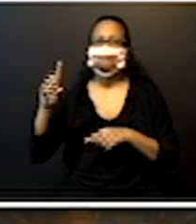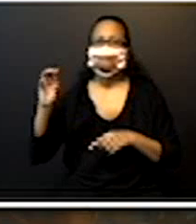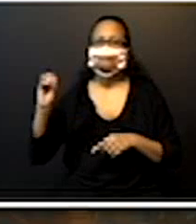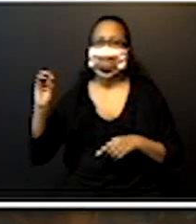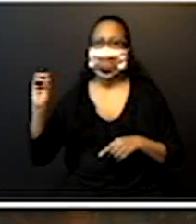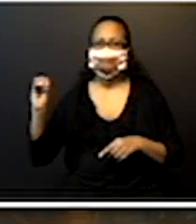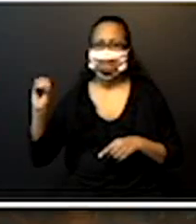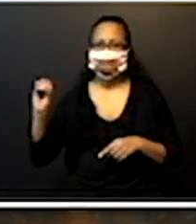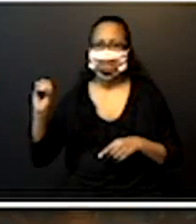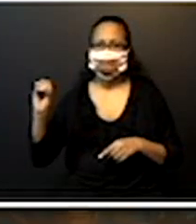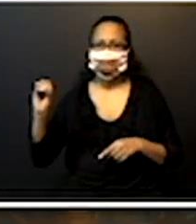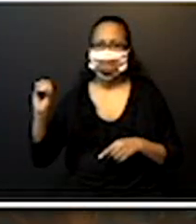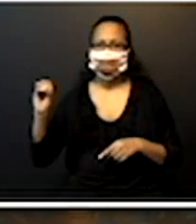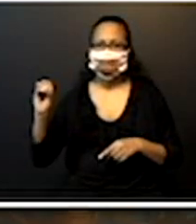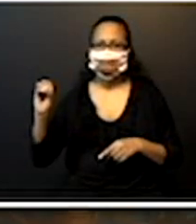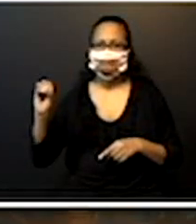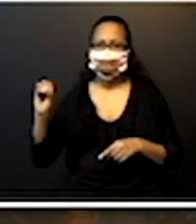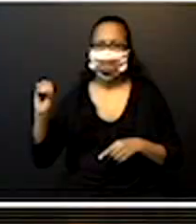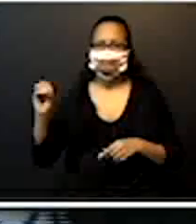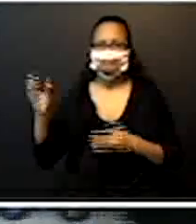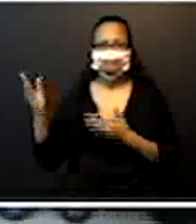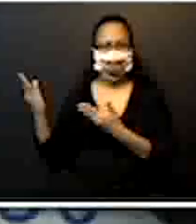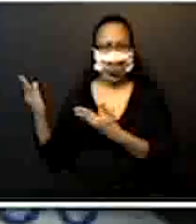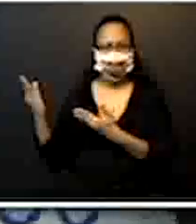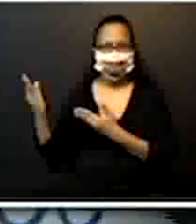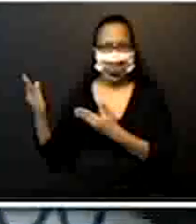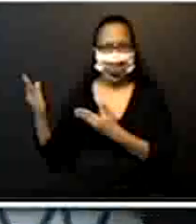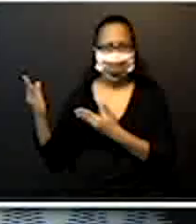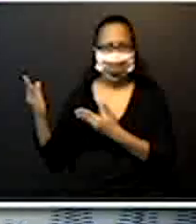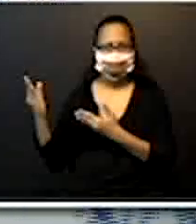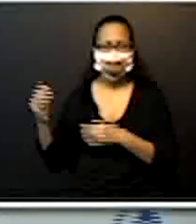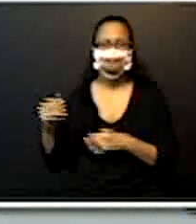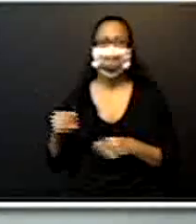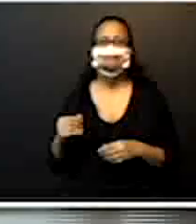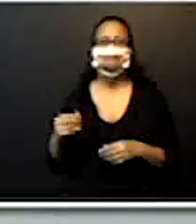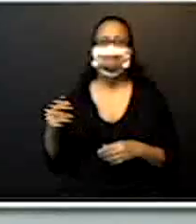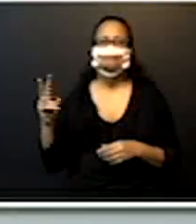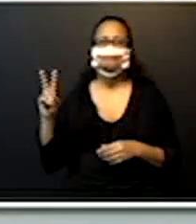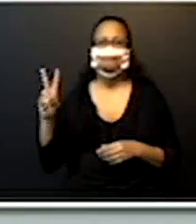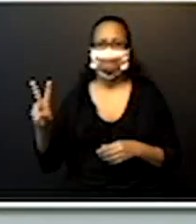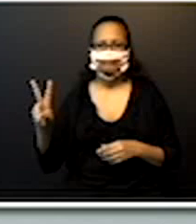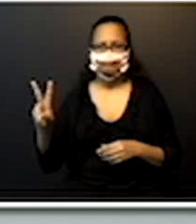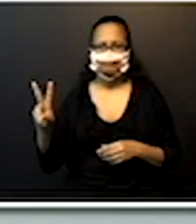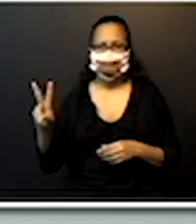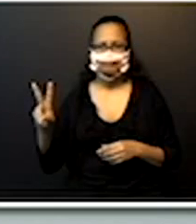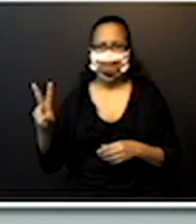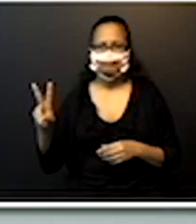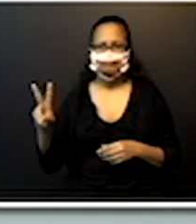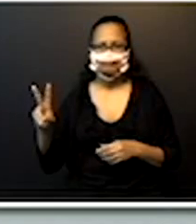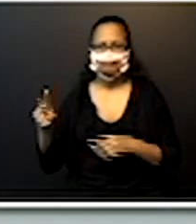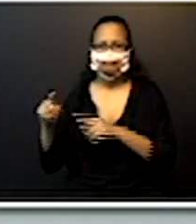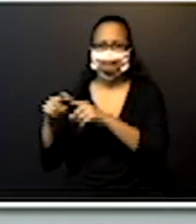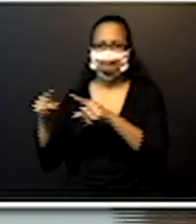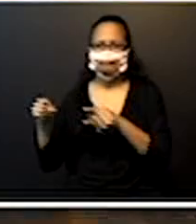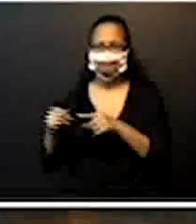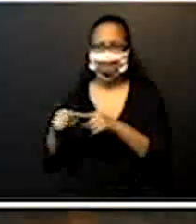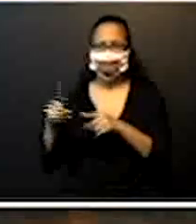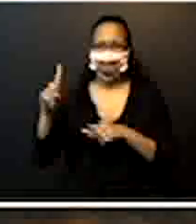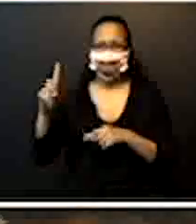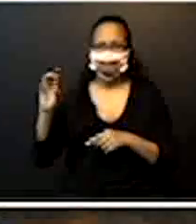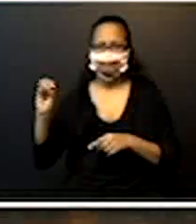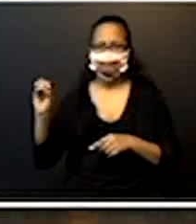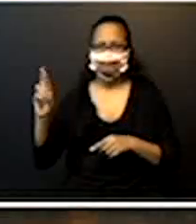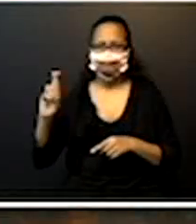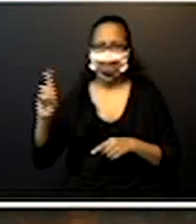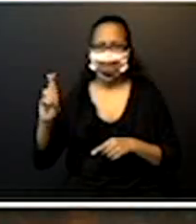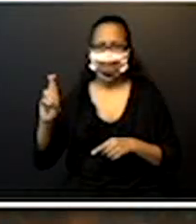olha lá, 100, 200. Então, eu tenho duas notas de 100. E quantas notas